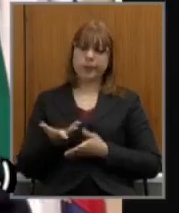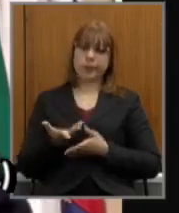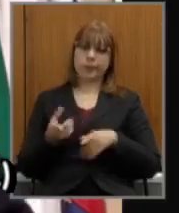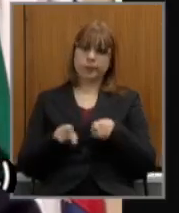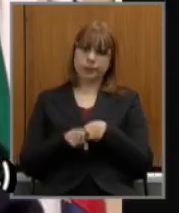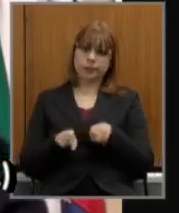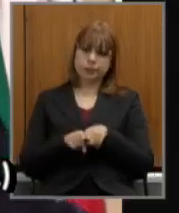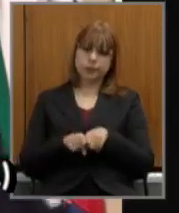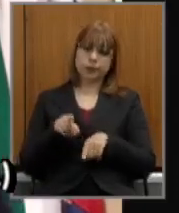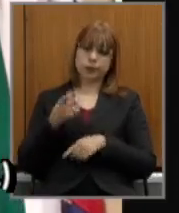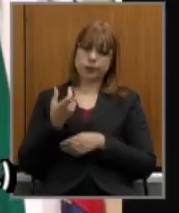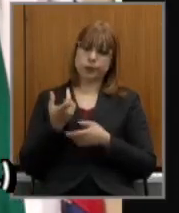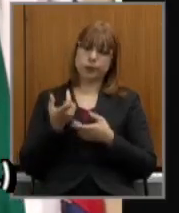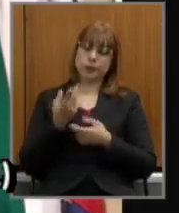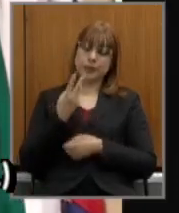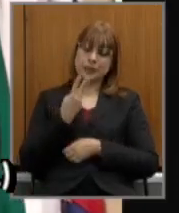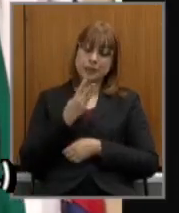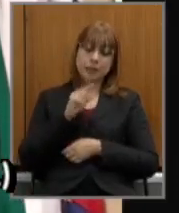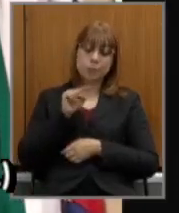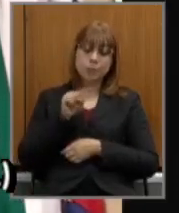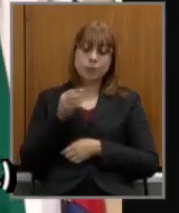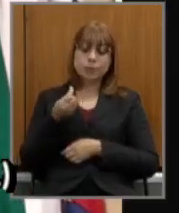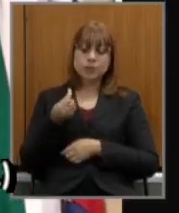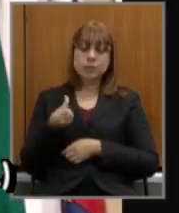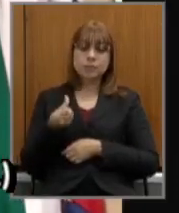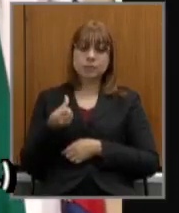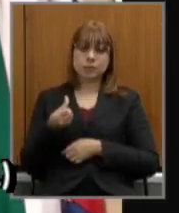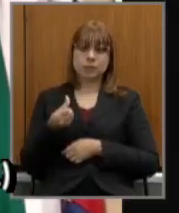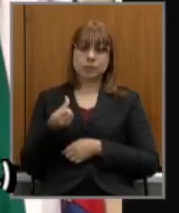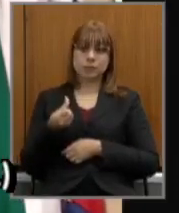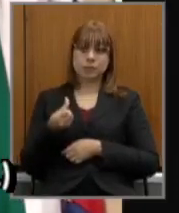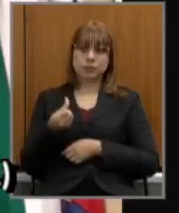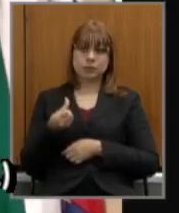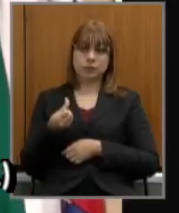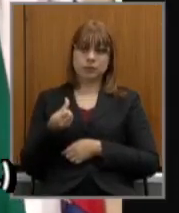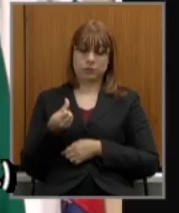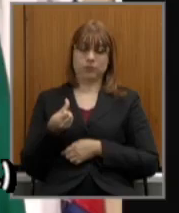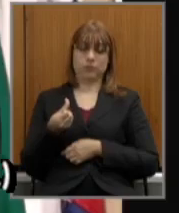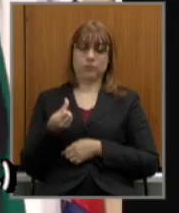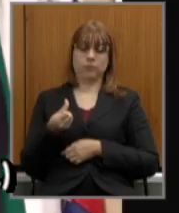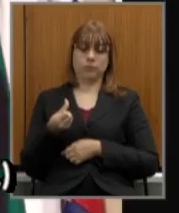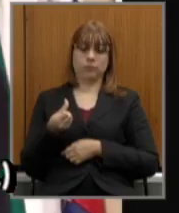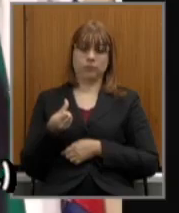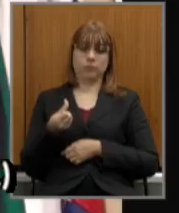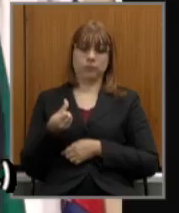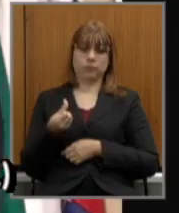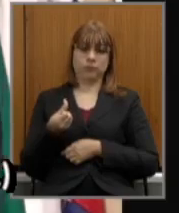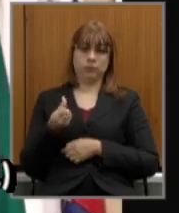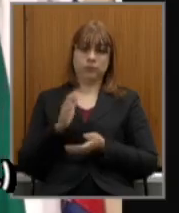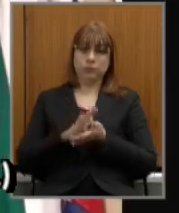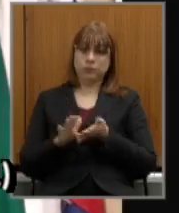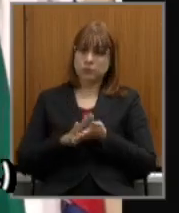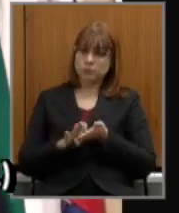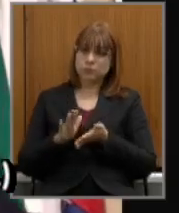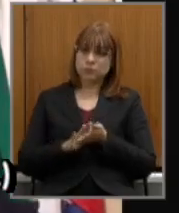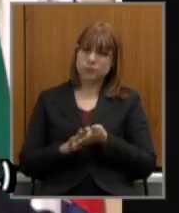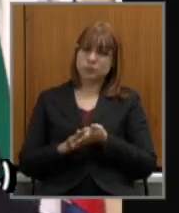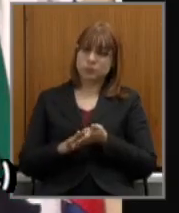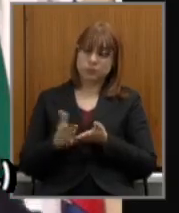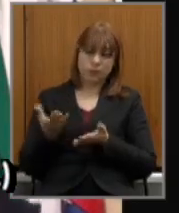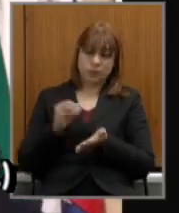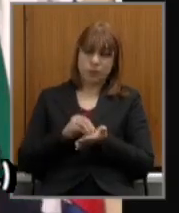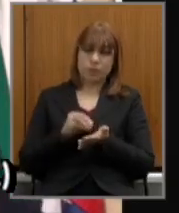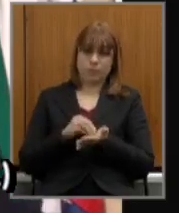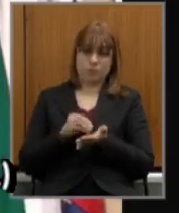folha de pagamento da polícia civil de 3.6 nós não vamos economizar muito não a não ser que queira